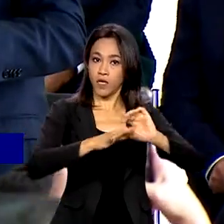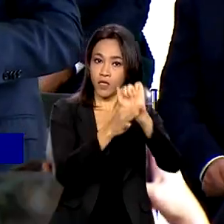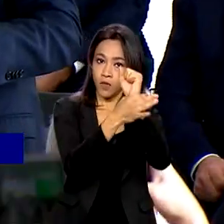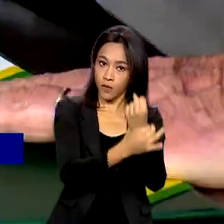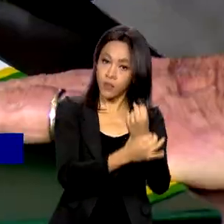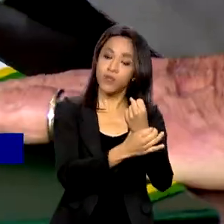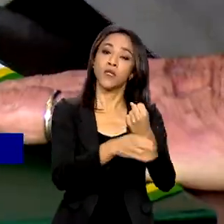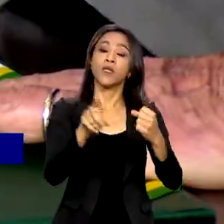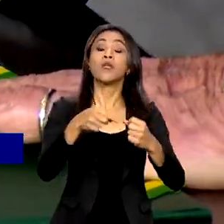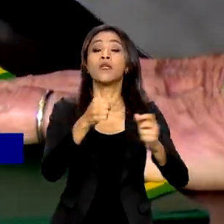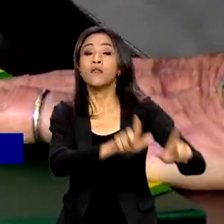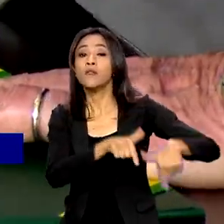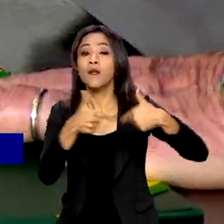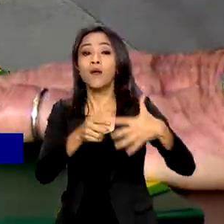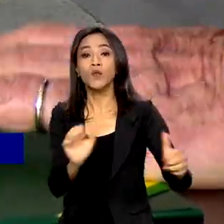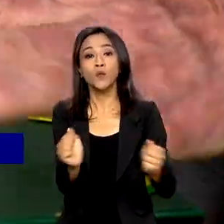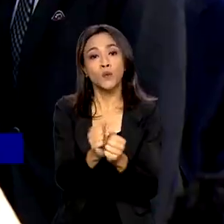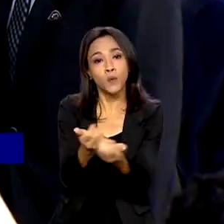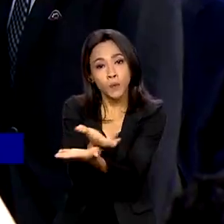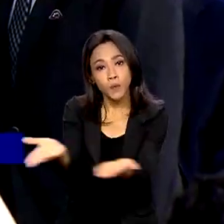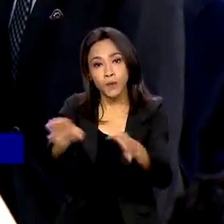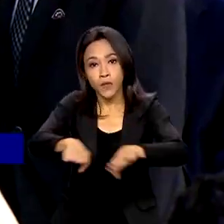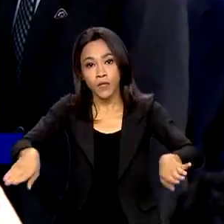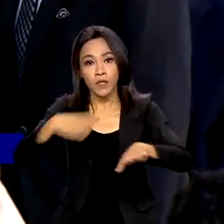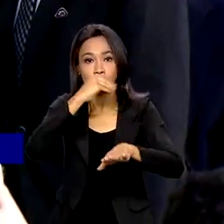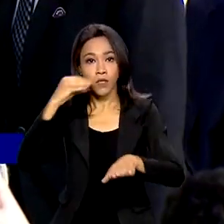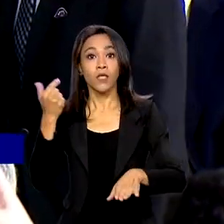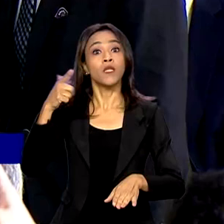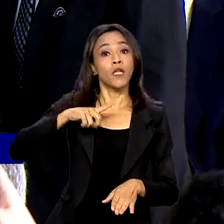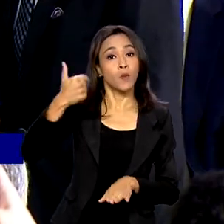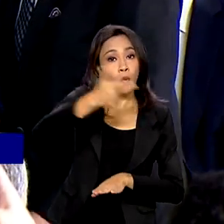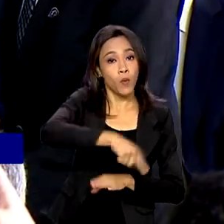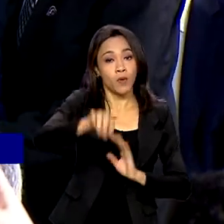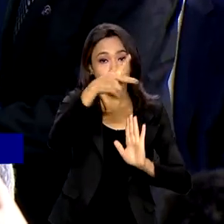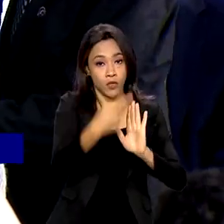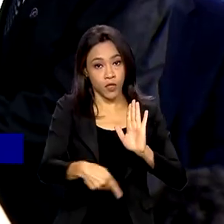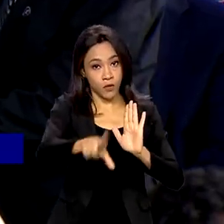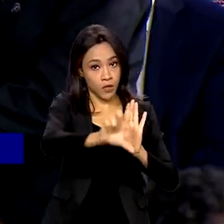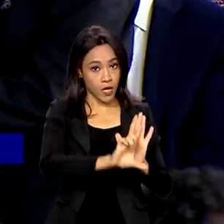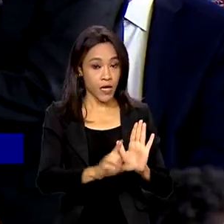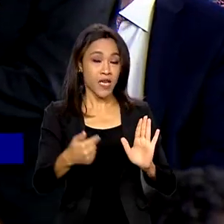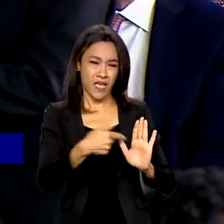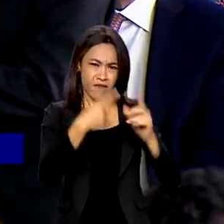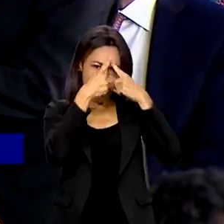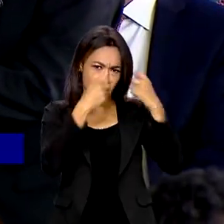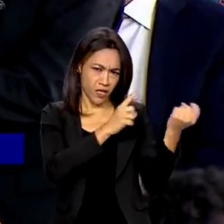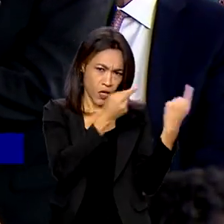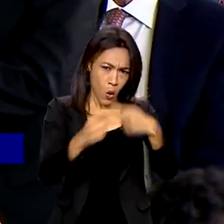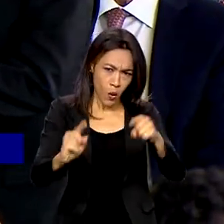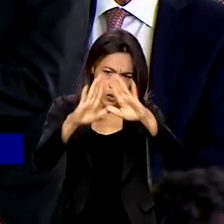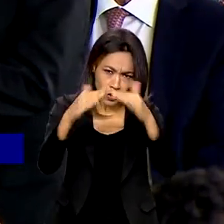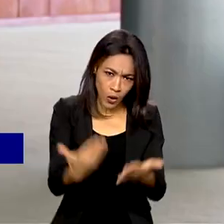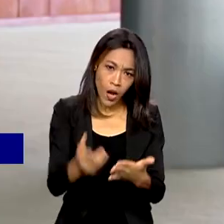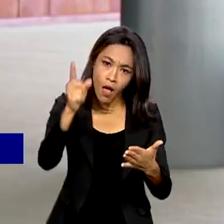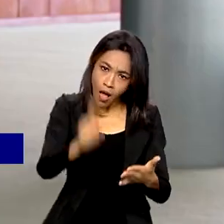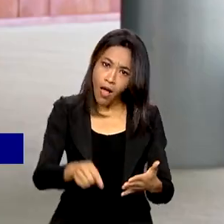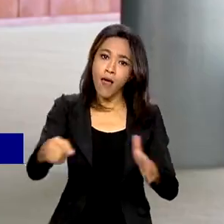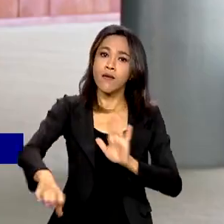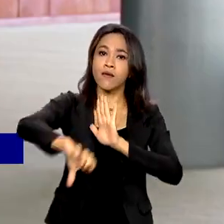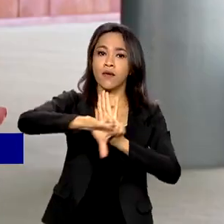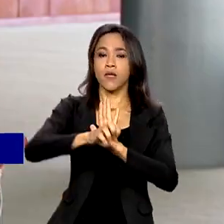e adolescentes. Além disso, inclui um projeto de lei para tornar a violência contra escolas crime hediondo.